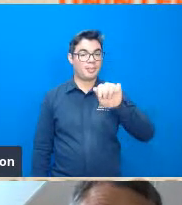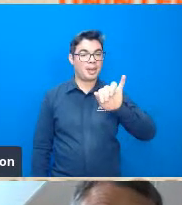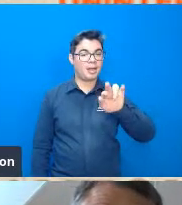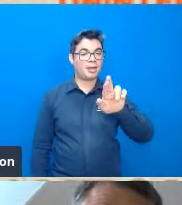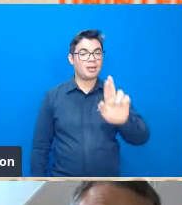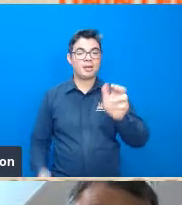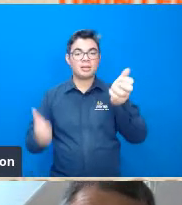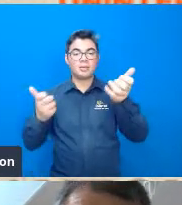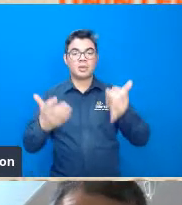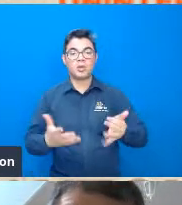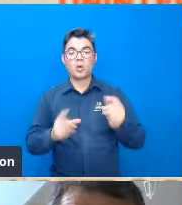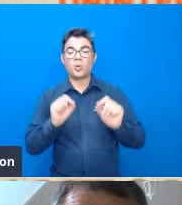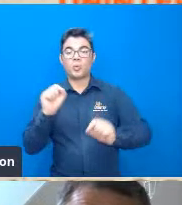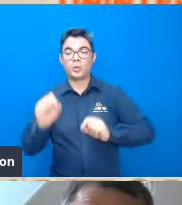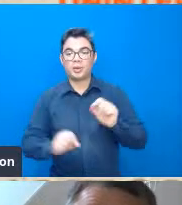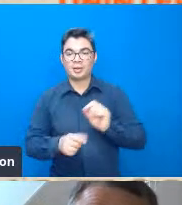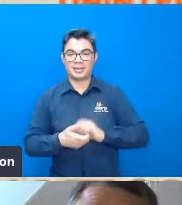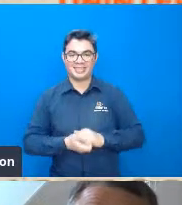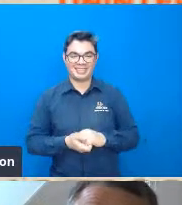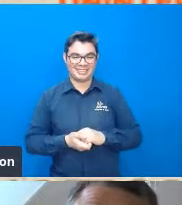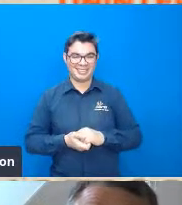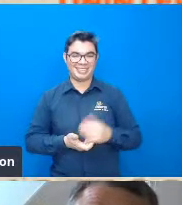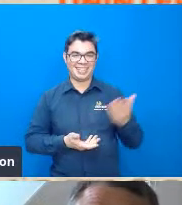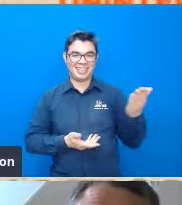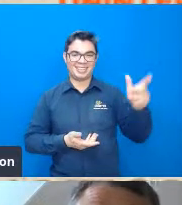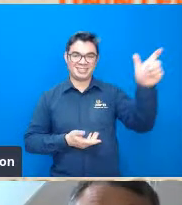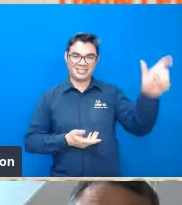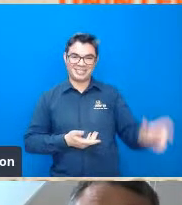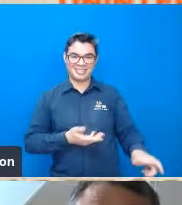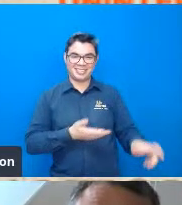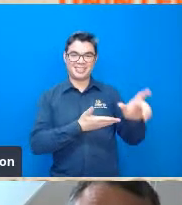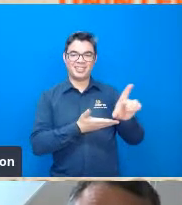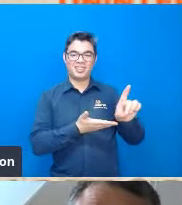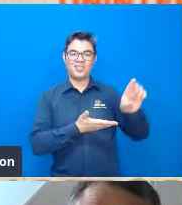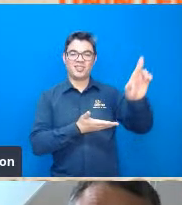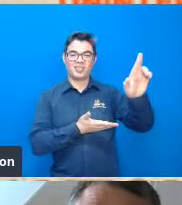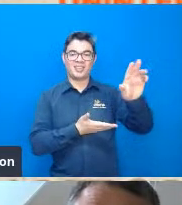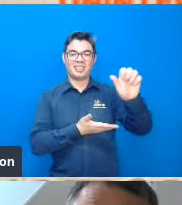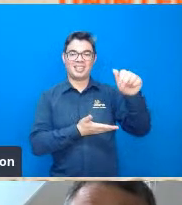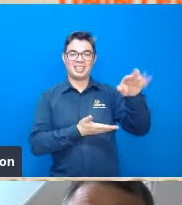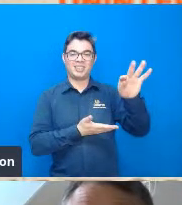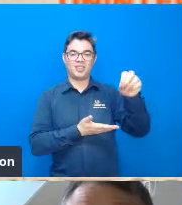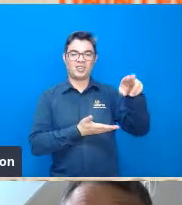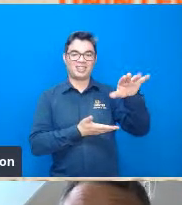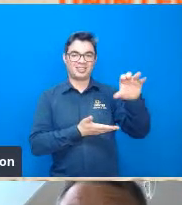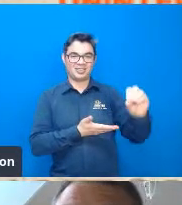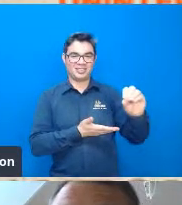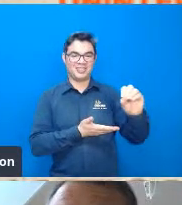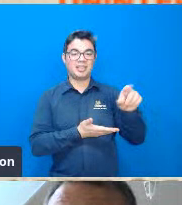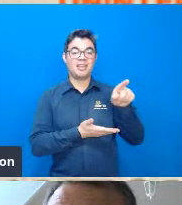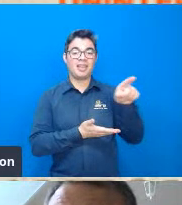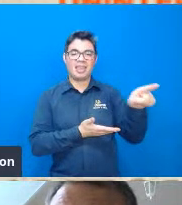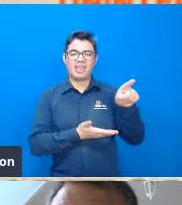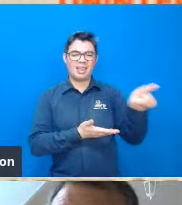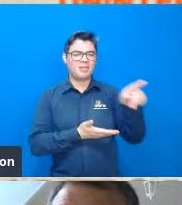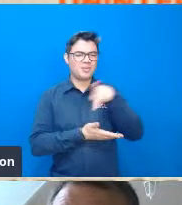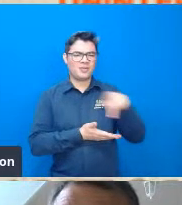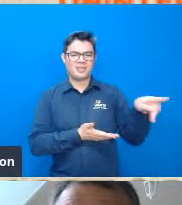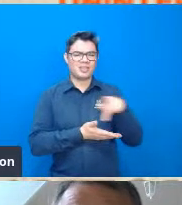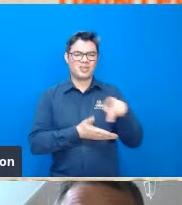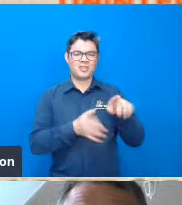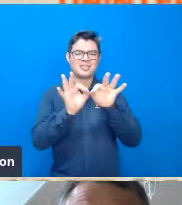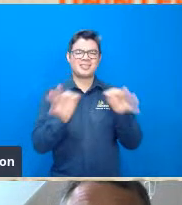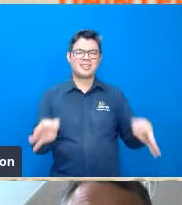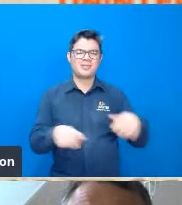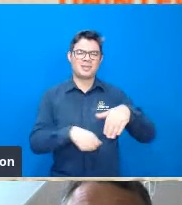menciona que no seu texto ele diz que aquele professor era o mais simples de todos